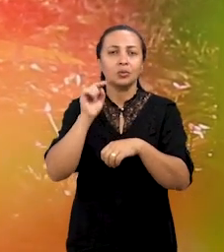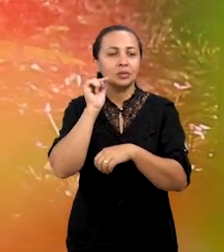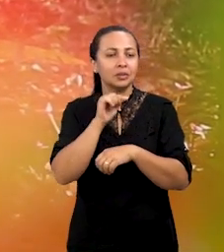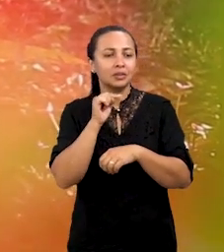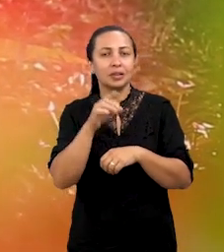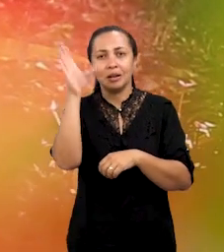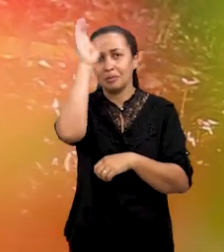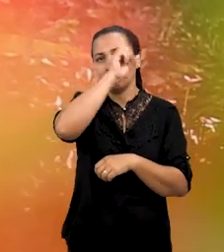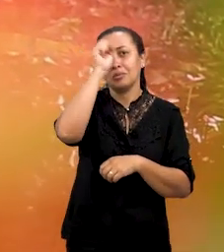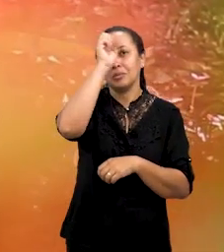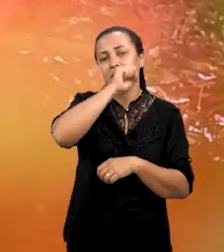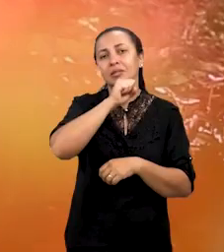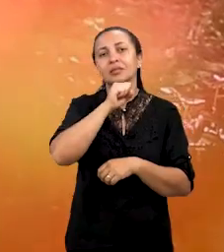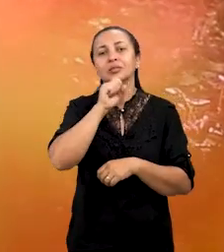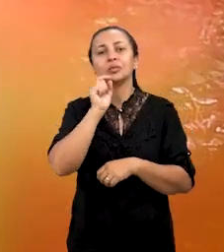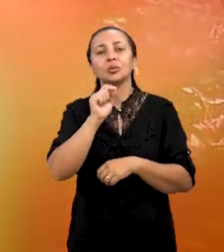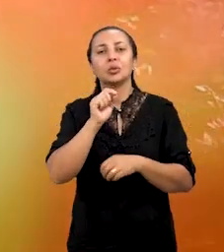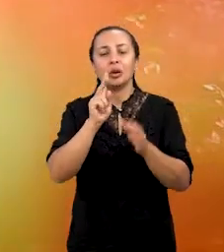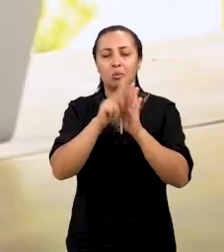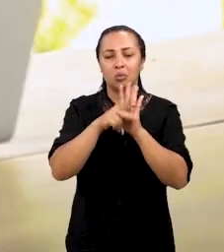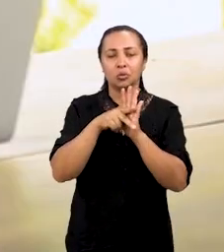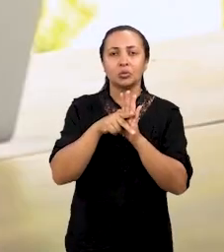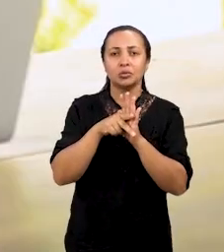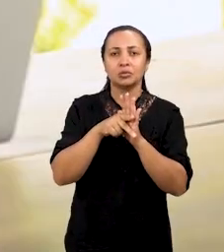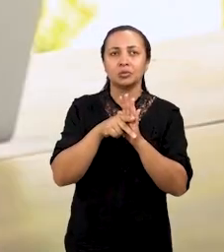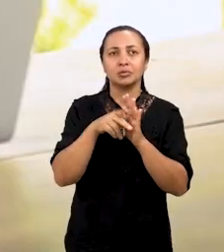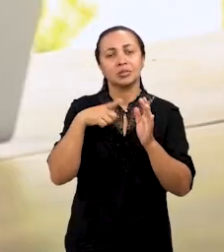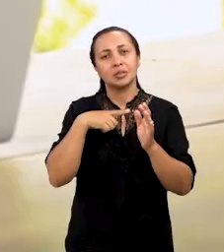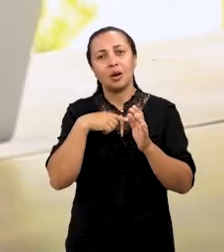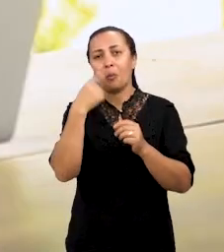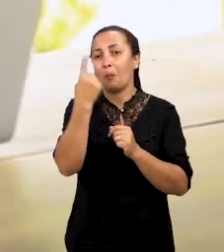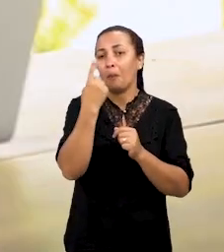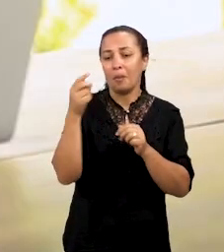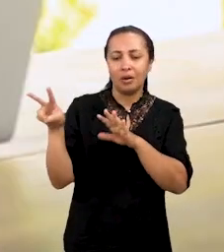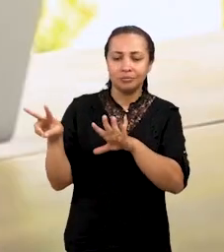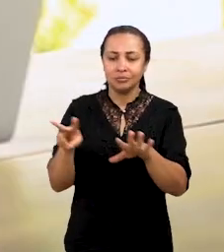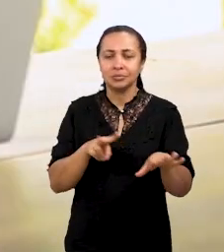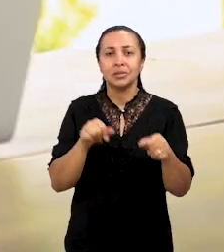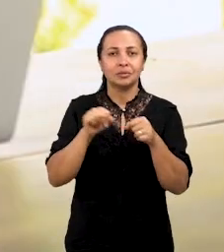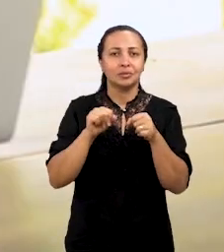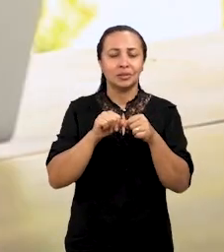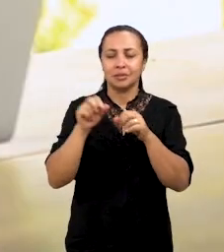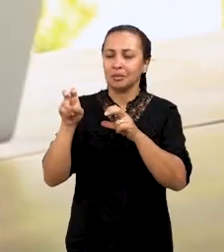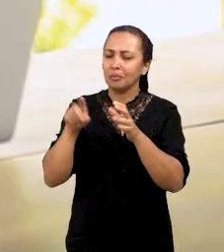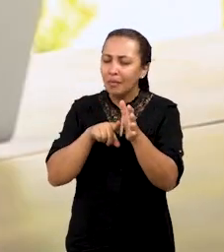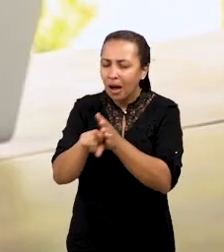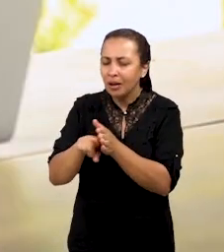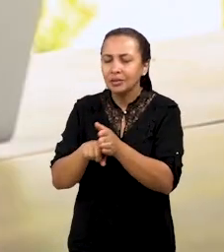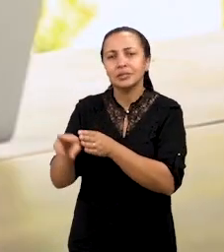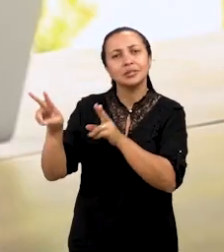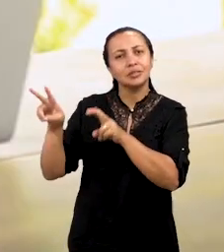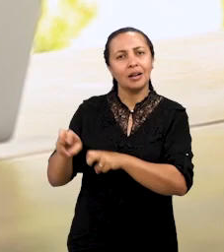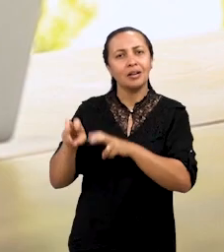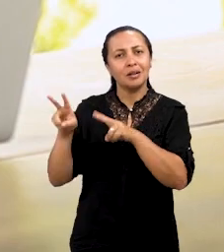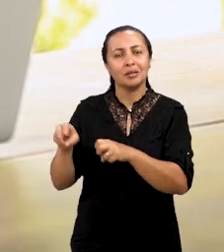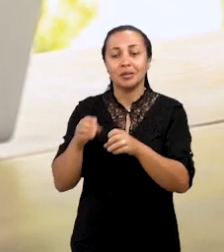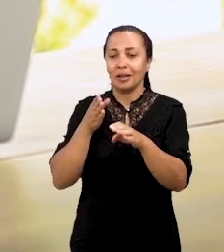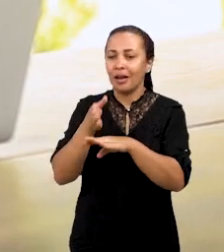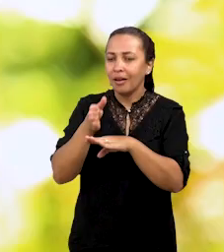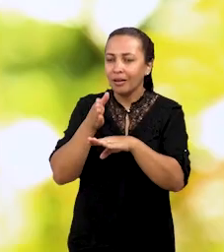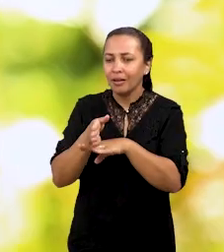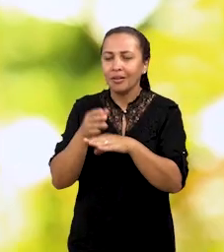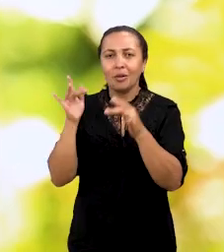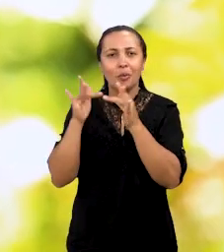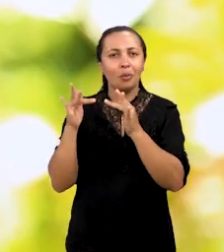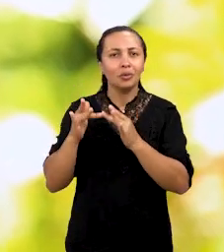aprende o que eu usei nesse projeto. Foram uma semana fazendo pesquisa de campo, entrando em contato com as